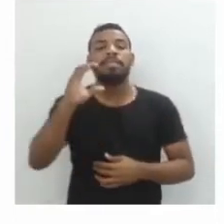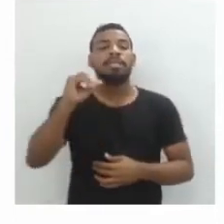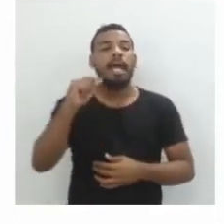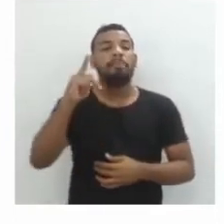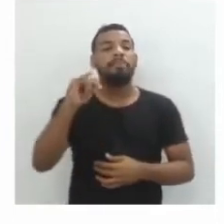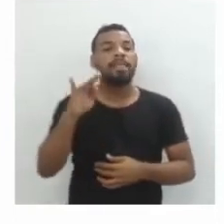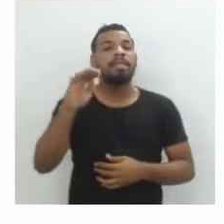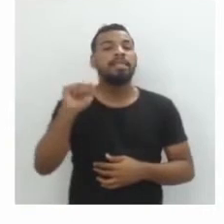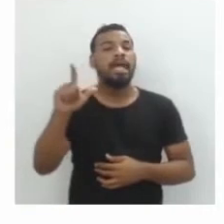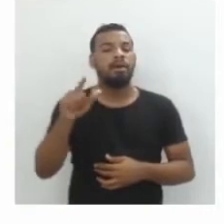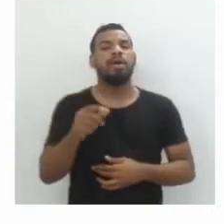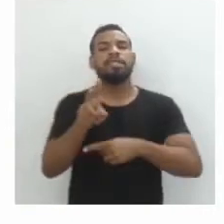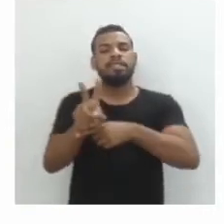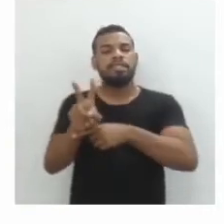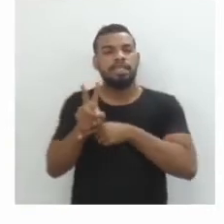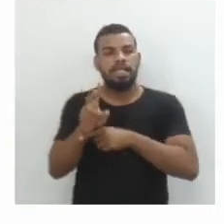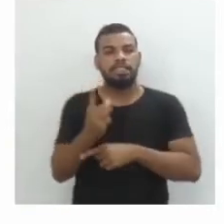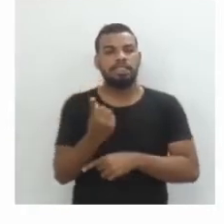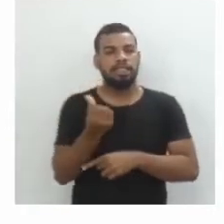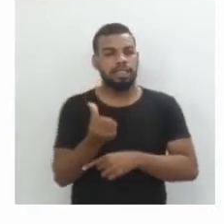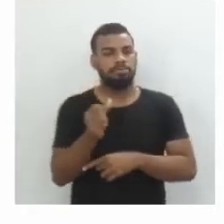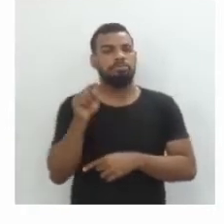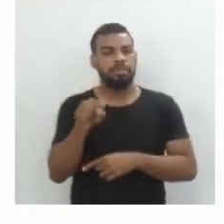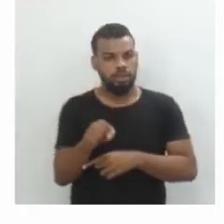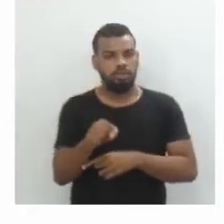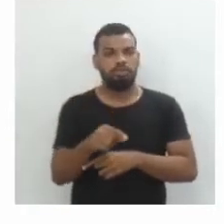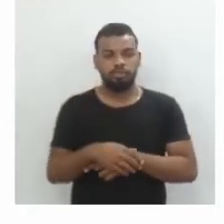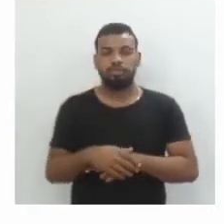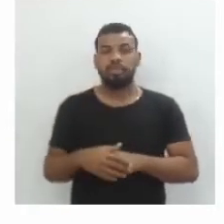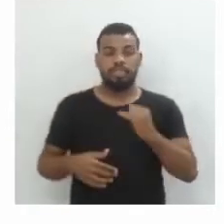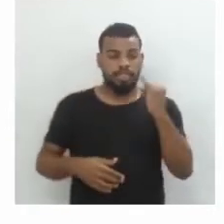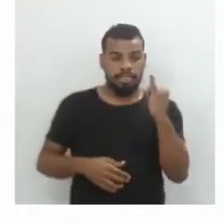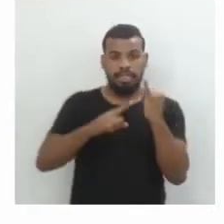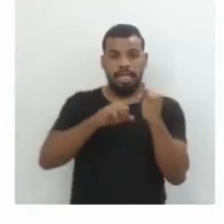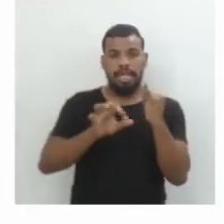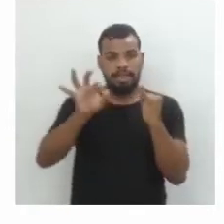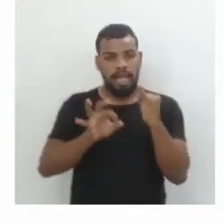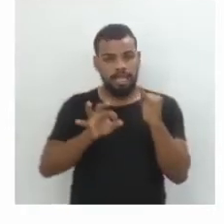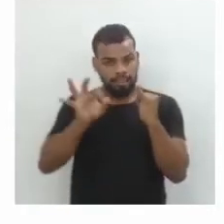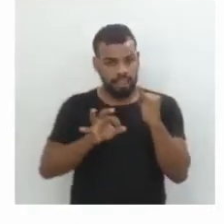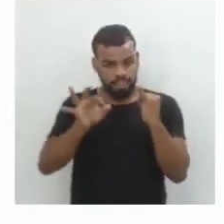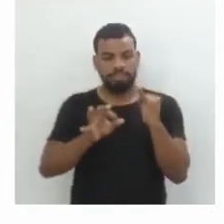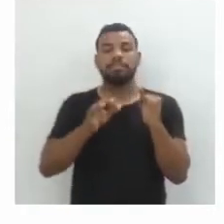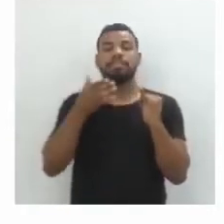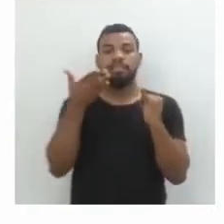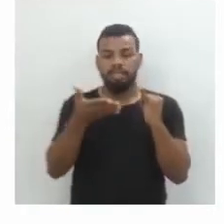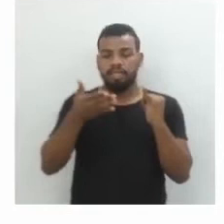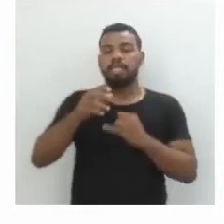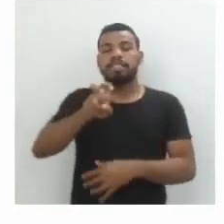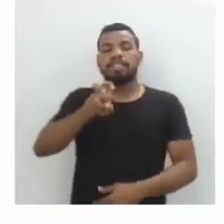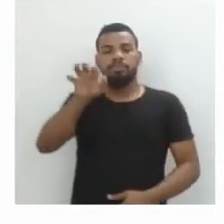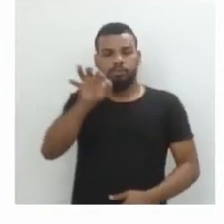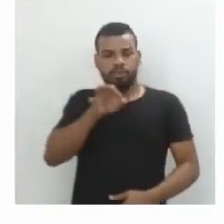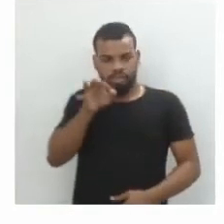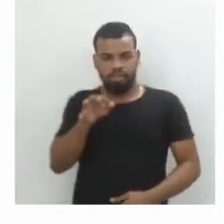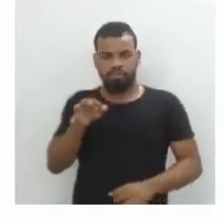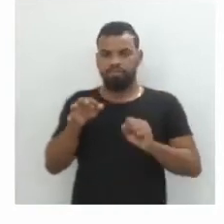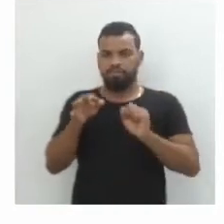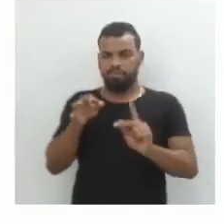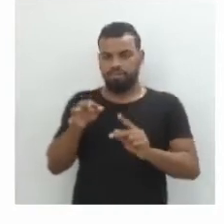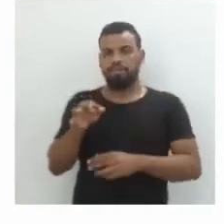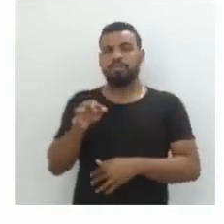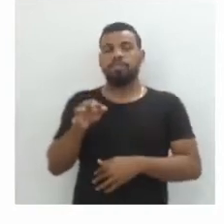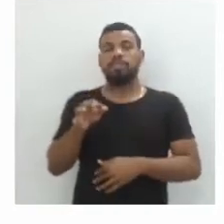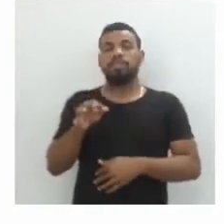igual a R$16.000 A taxa, que é o I, né? Que a gente está representando pela letra I, é igual a 5%, ou seja,